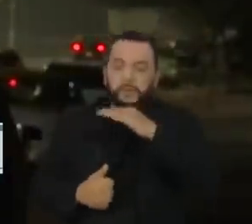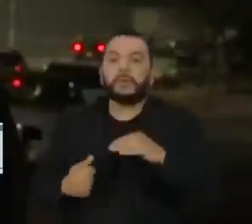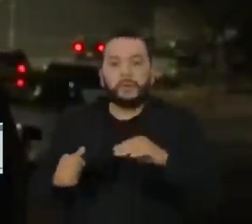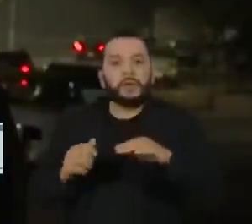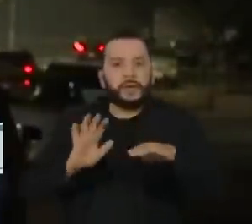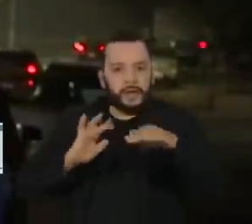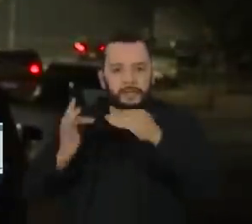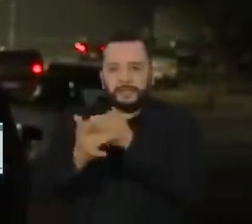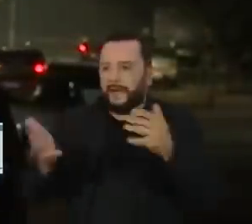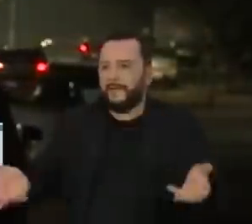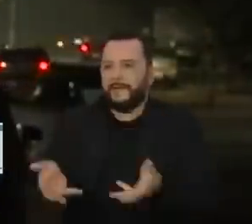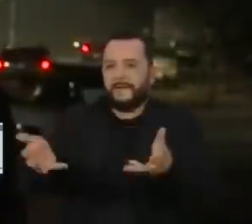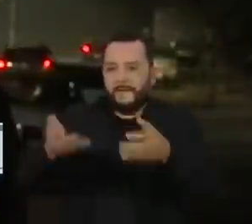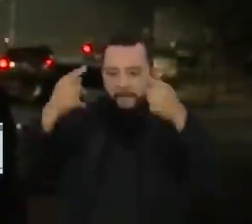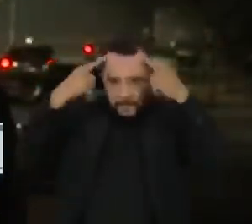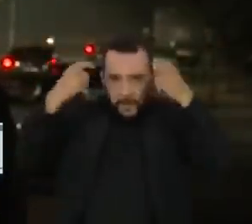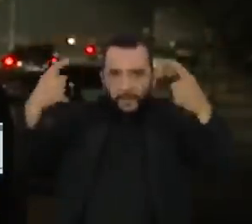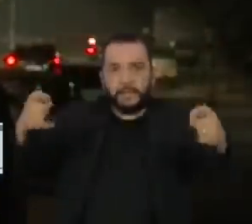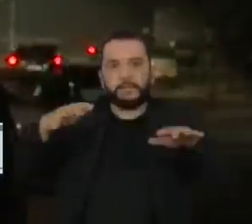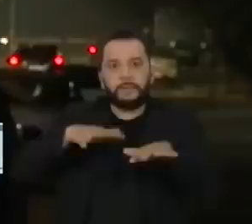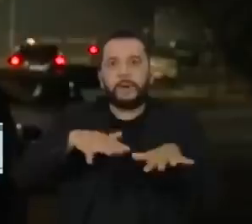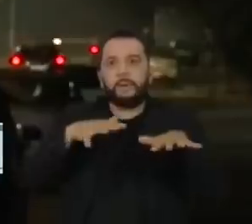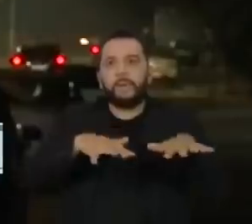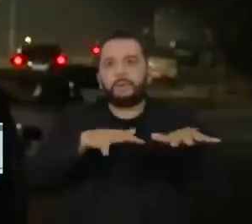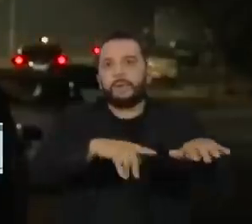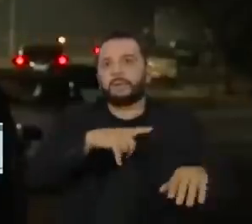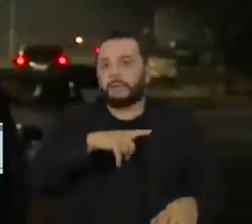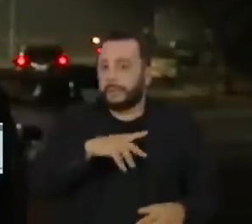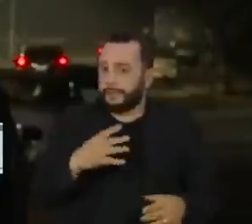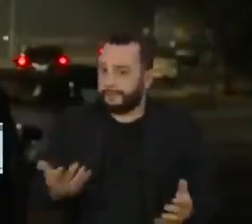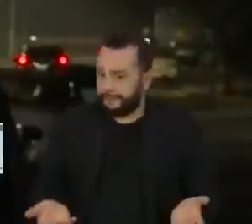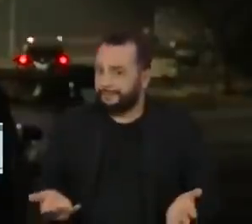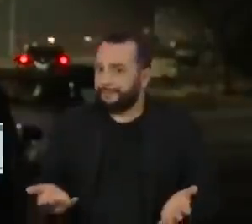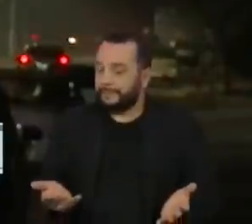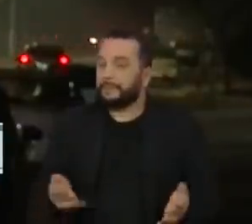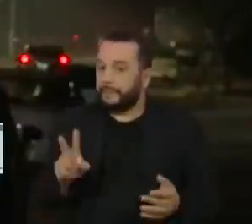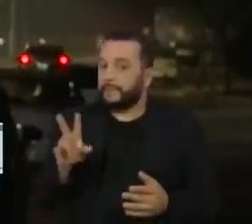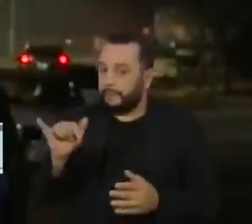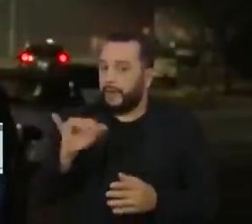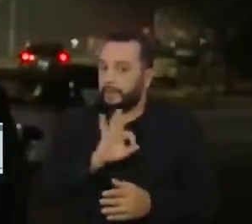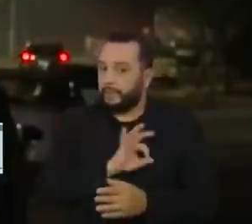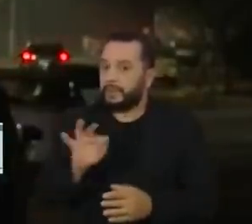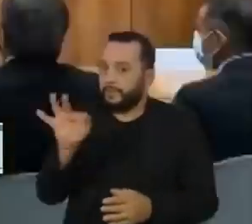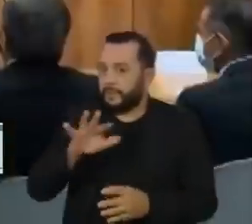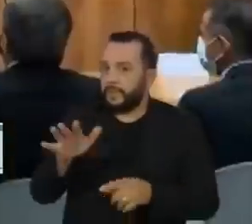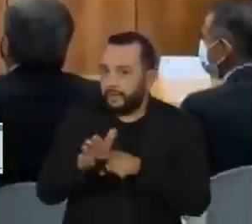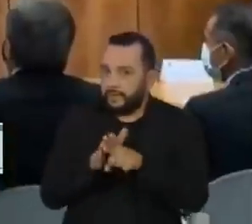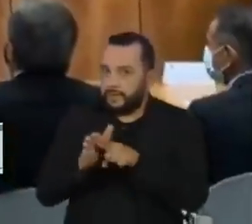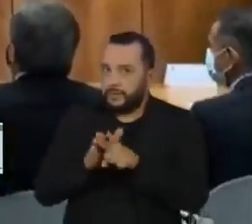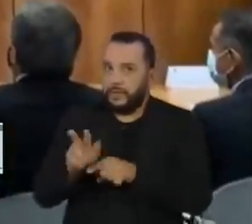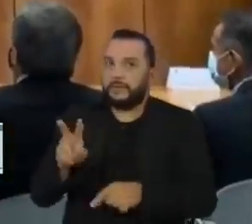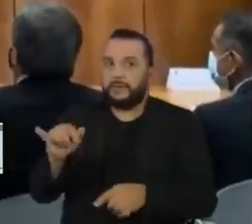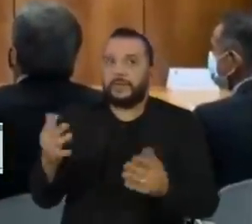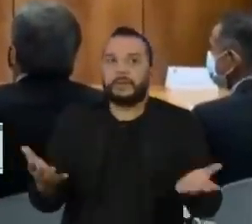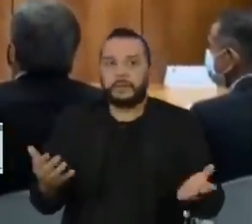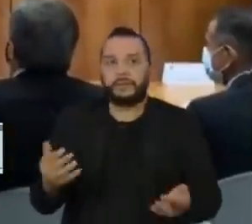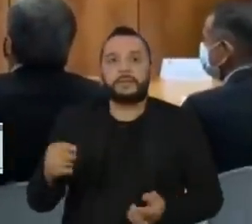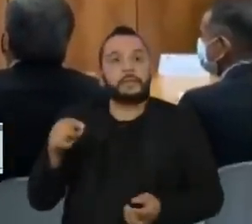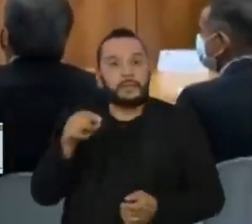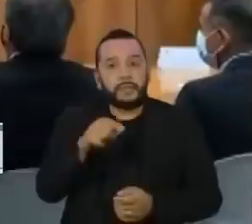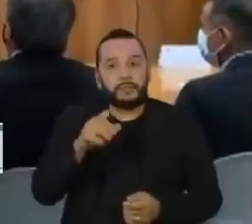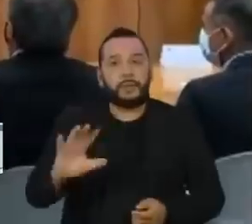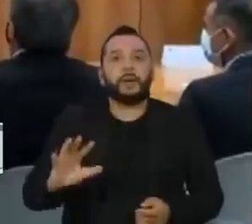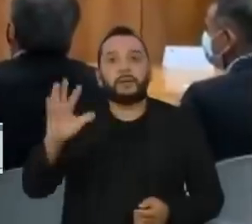sociais para incitar a violência durante os protestos. situação investigada pela Polícia Federal. Isso que está se